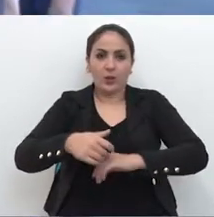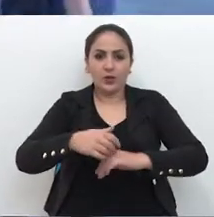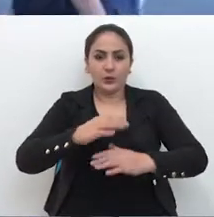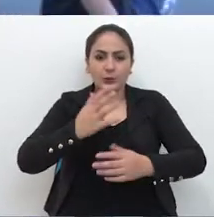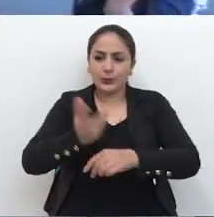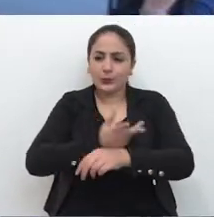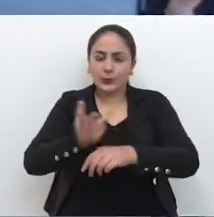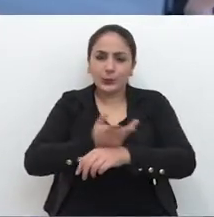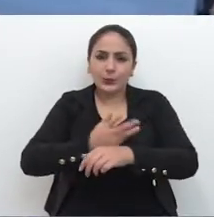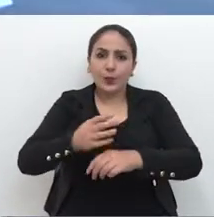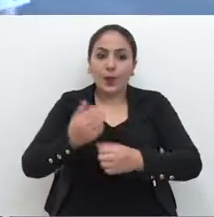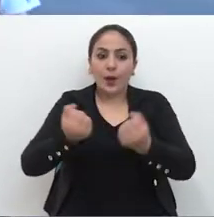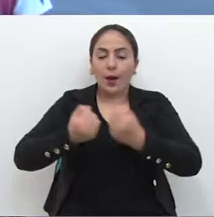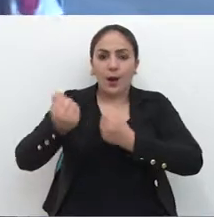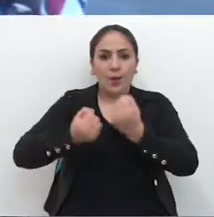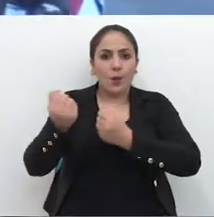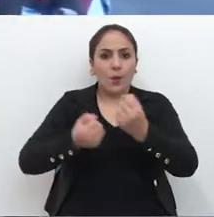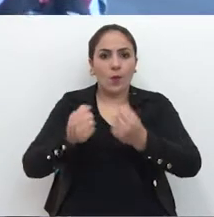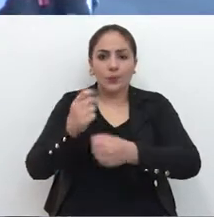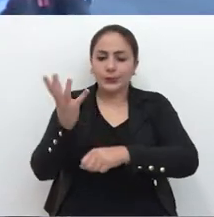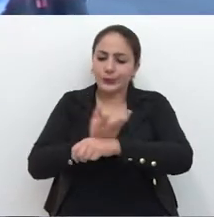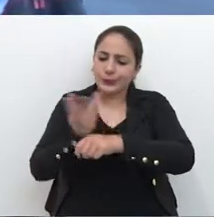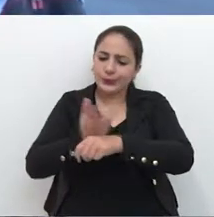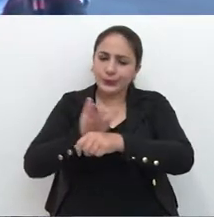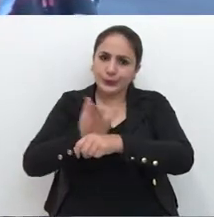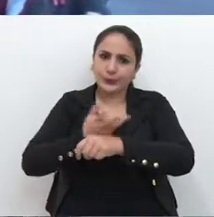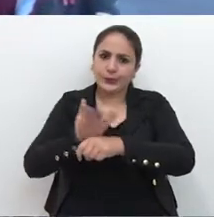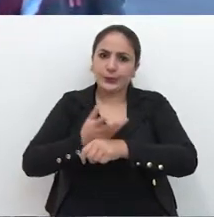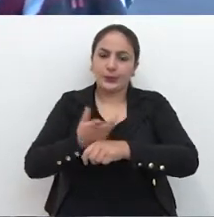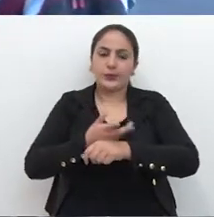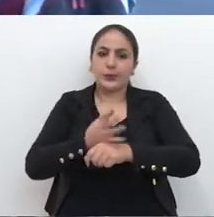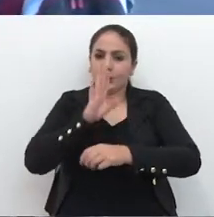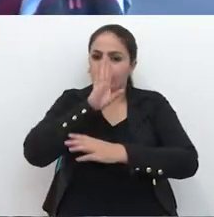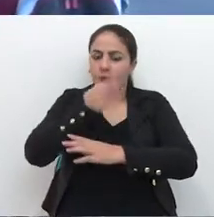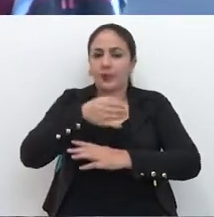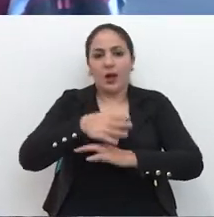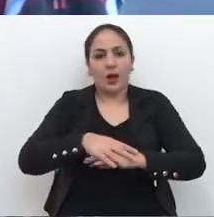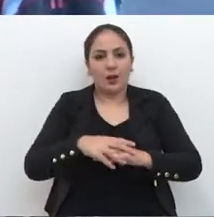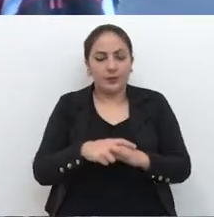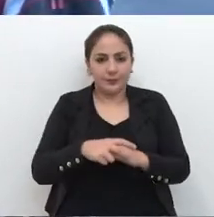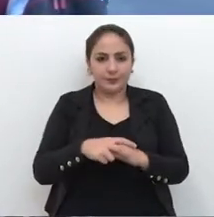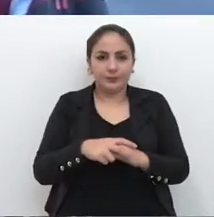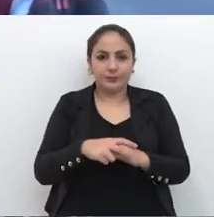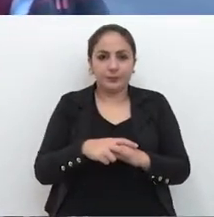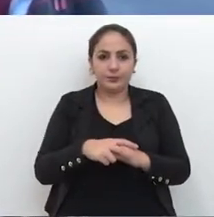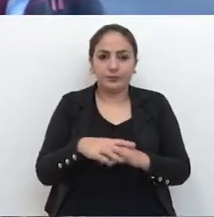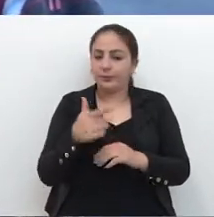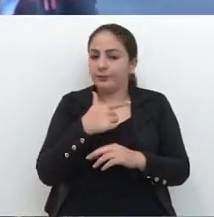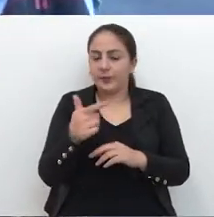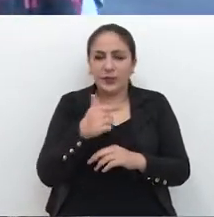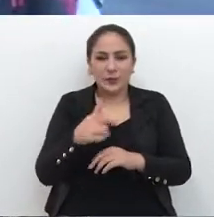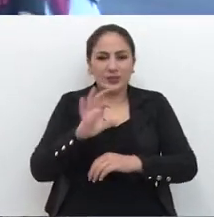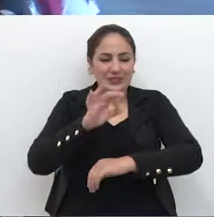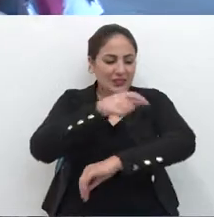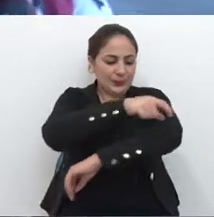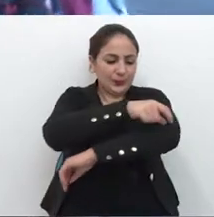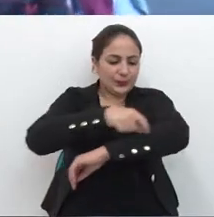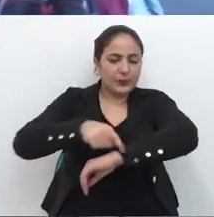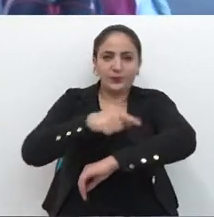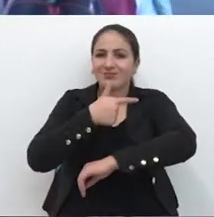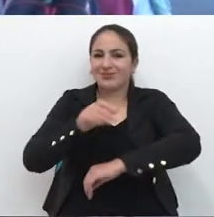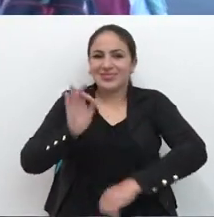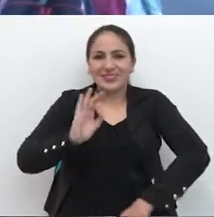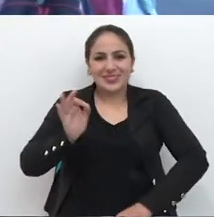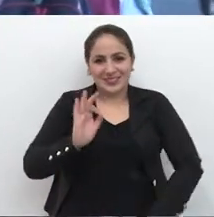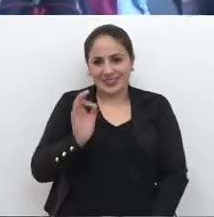expressas, em que os carros passam numa velocidade alta. E lá não tem meio fio, não